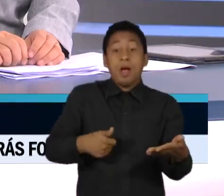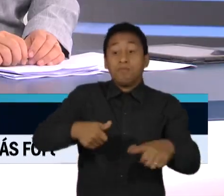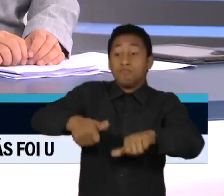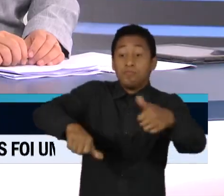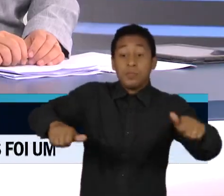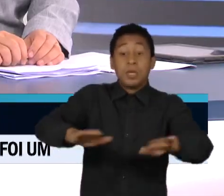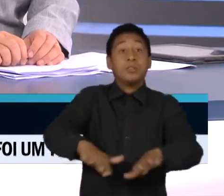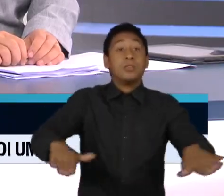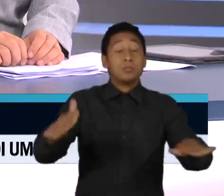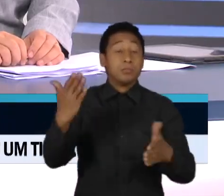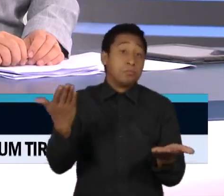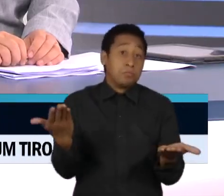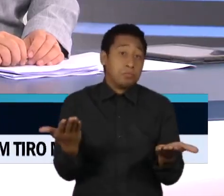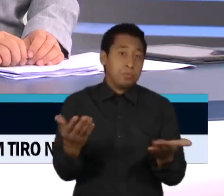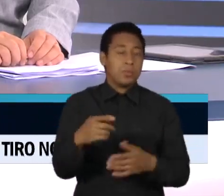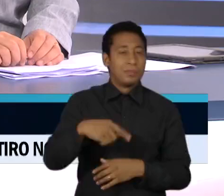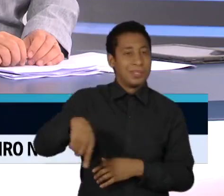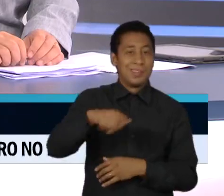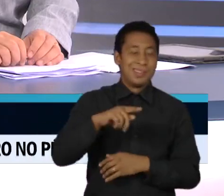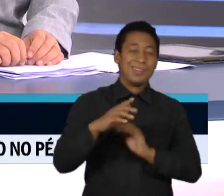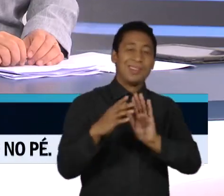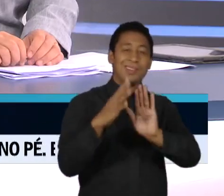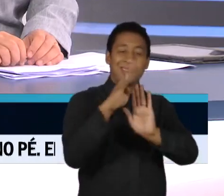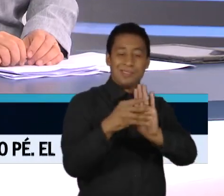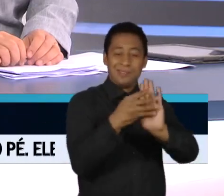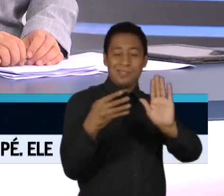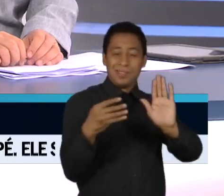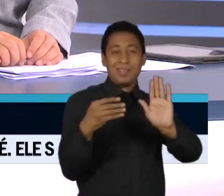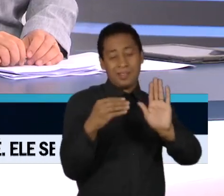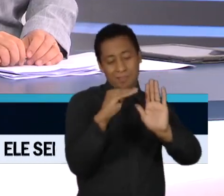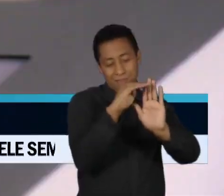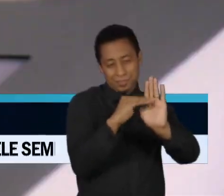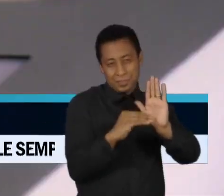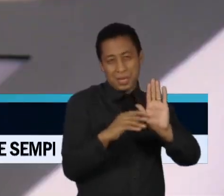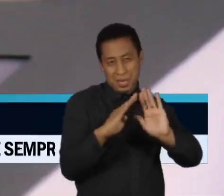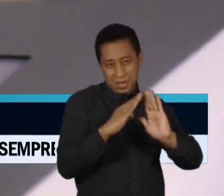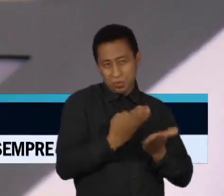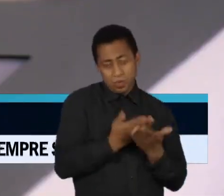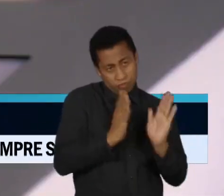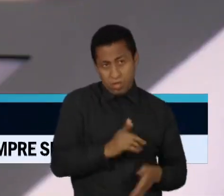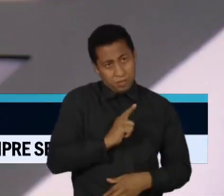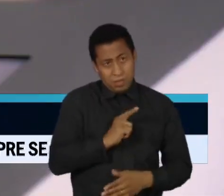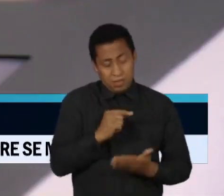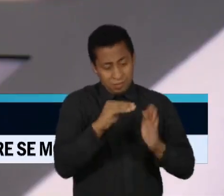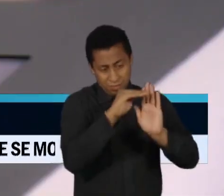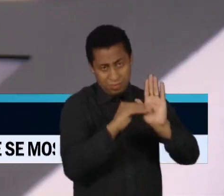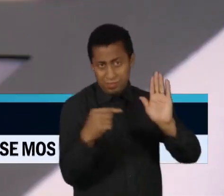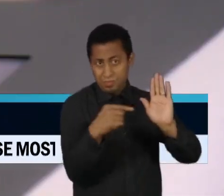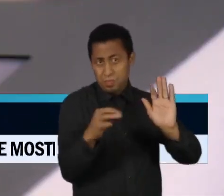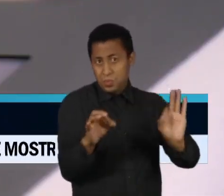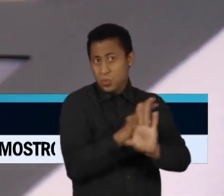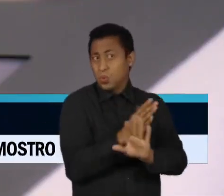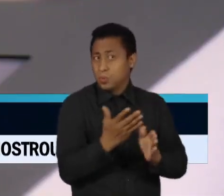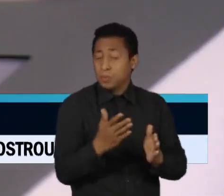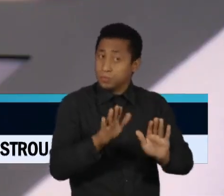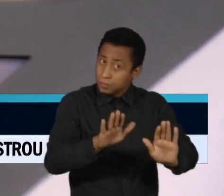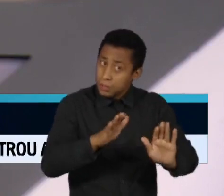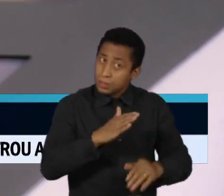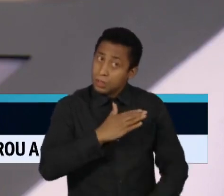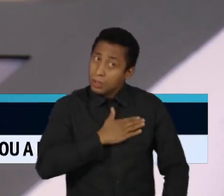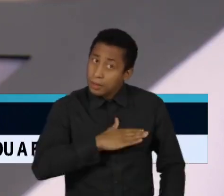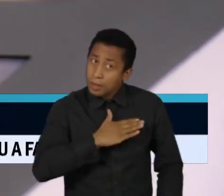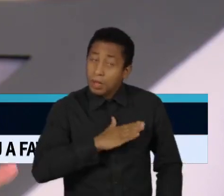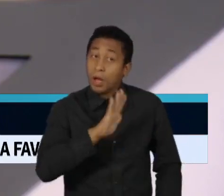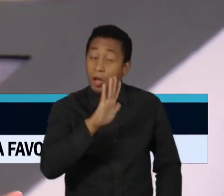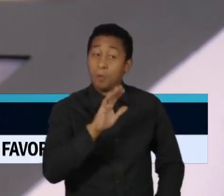Nacional Comum Curricular, esta avaliação deveria refletir aquilo que deve ser ensinado. Acho que a gente tem que ter um pouquinho de calma e